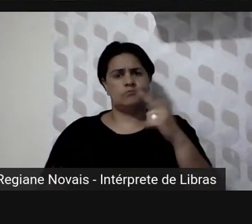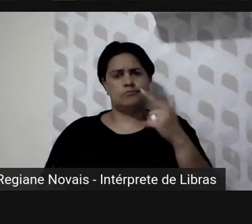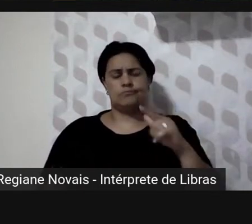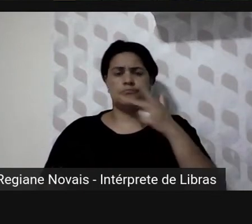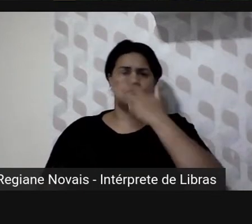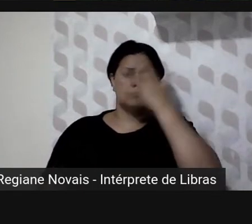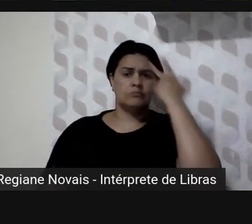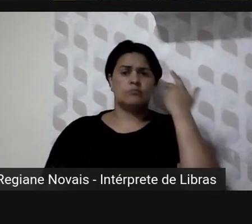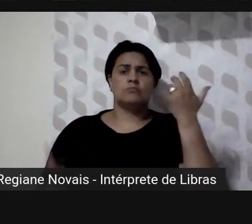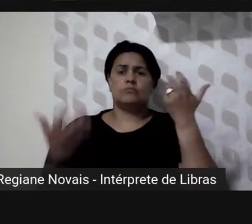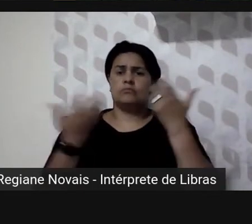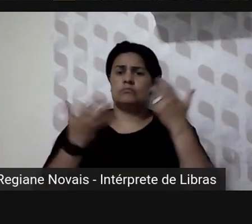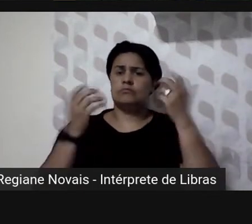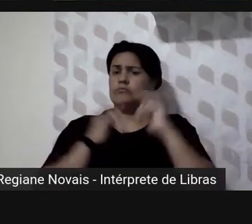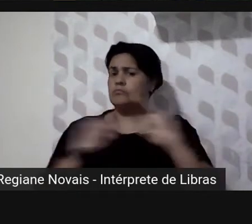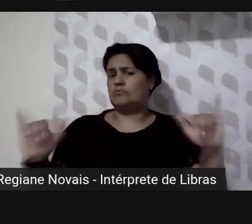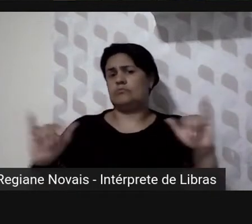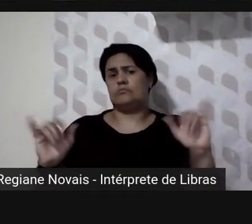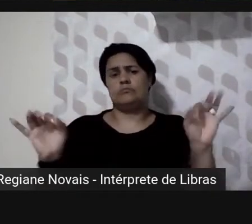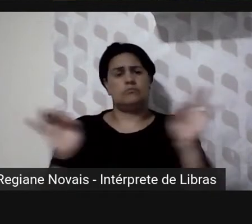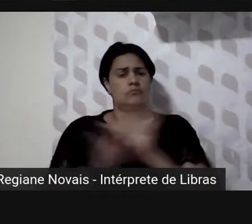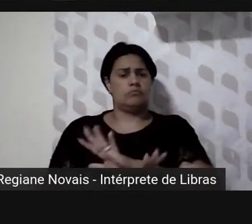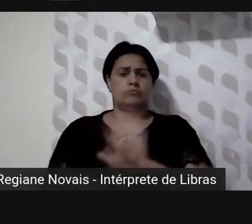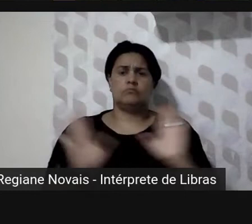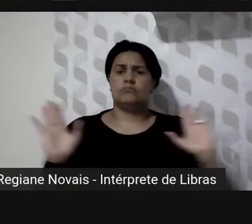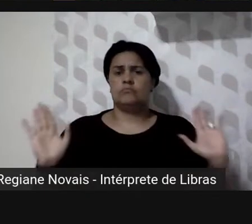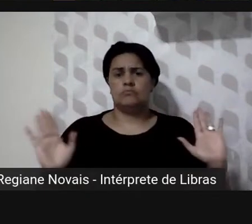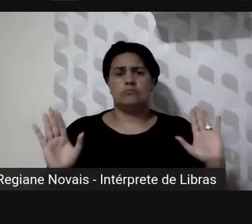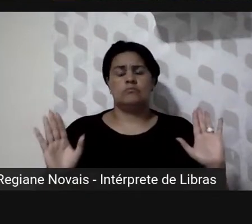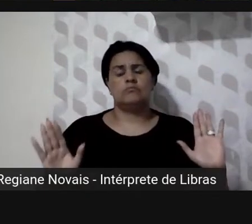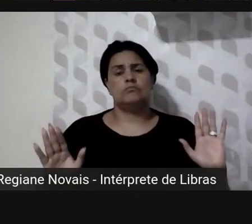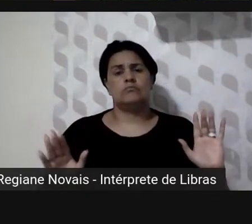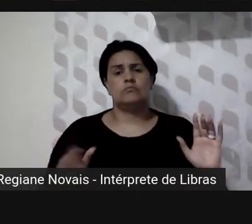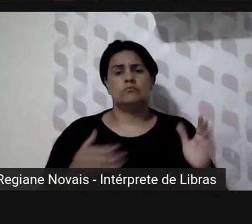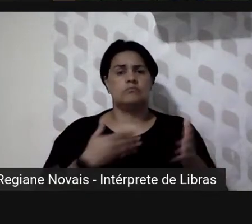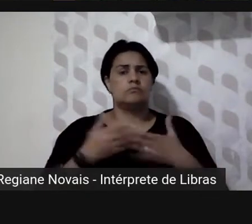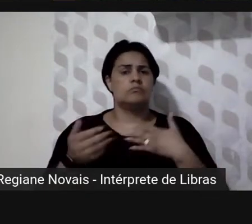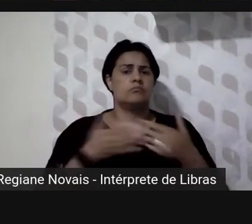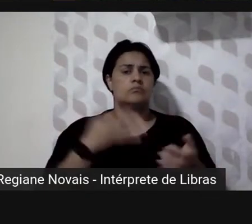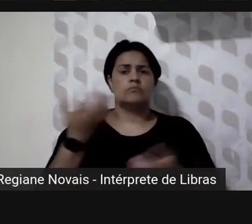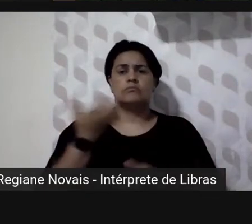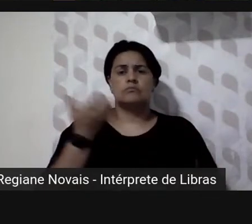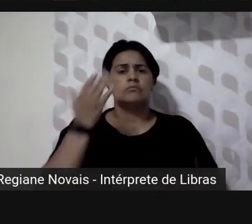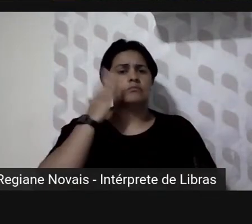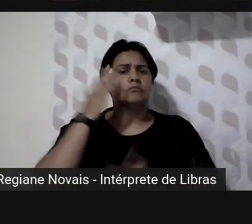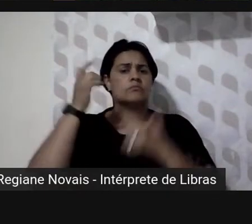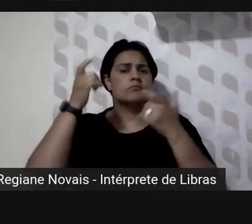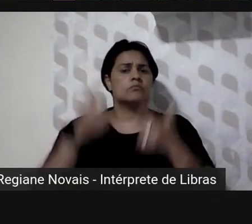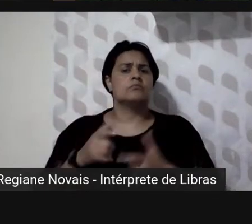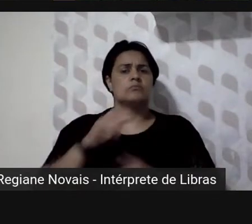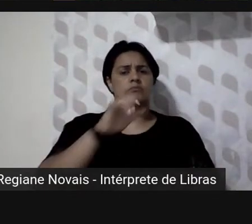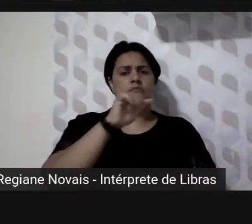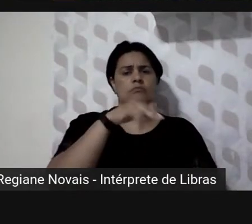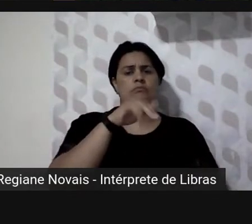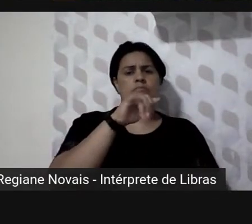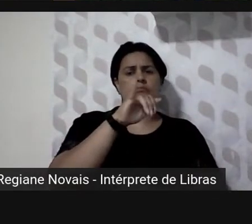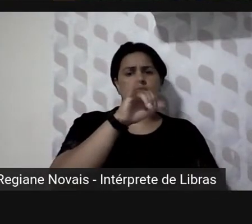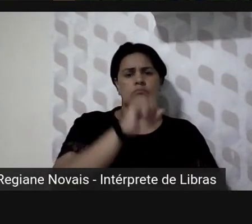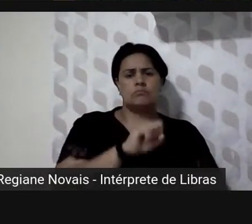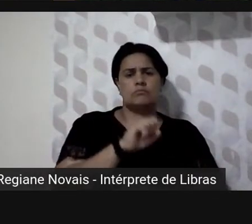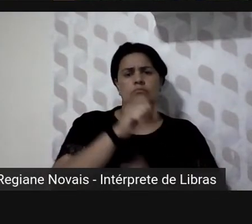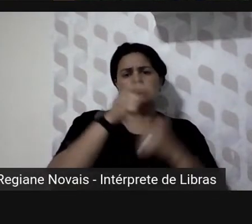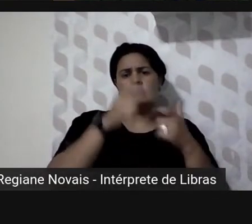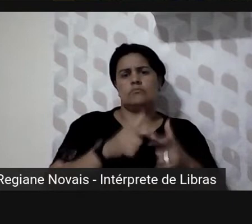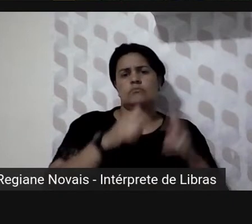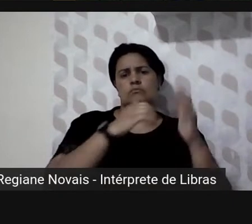o produto e o serviço ele quer a informação ele está pouco se lixando se está nos anais do Senado ou se isso está